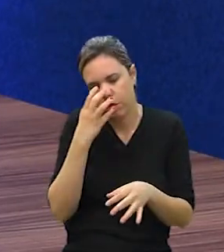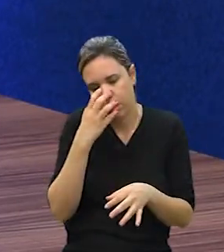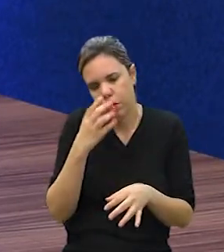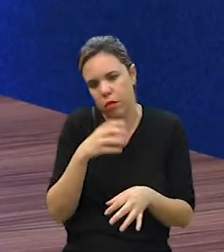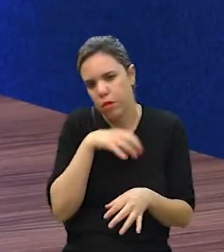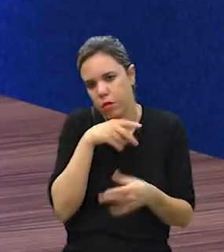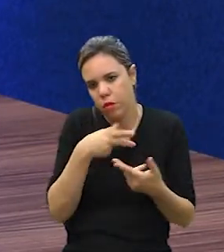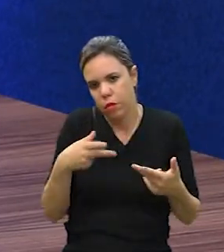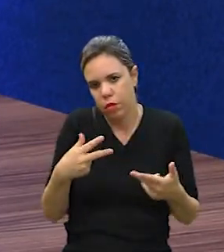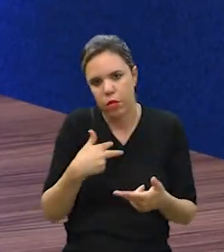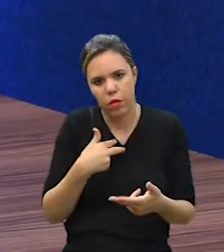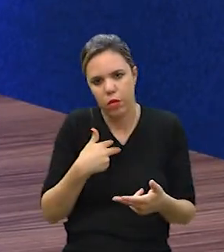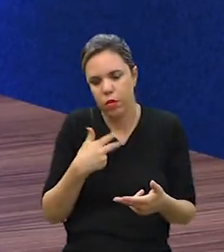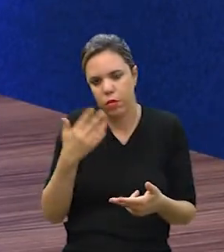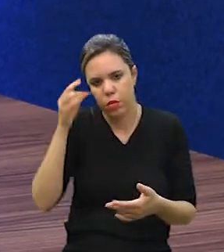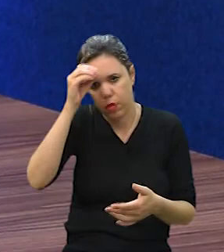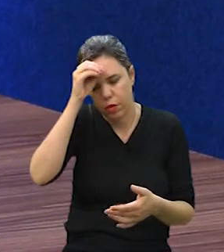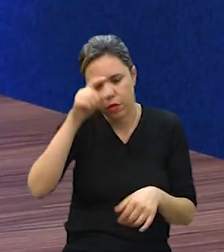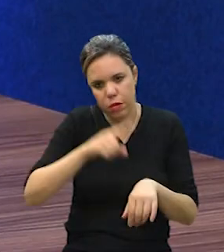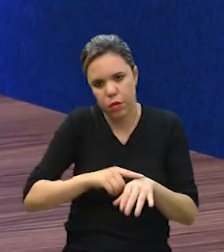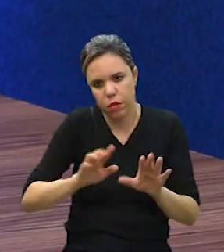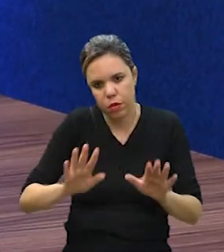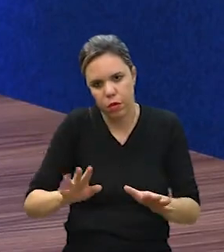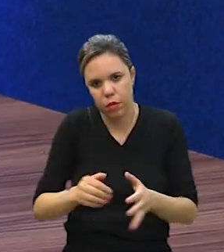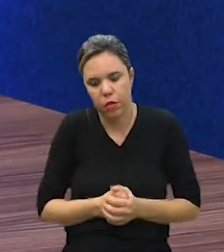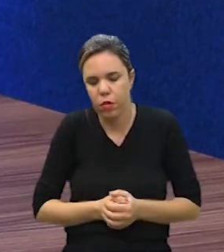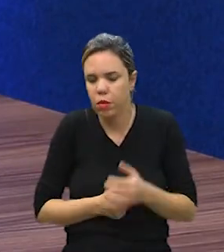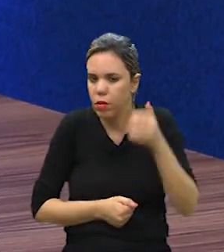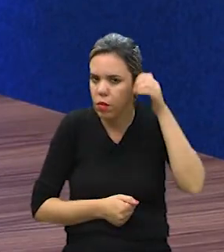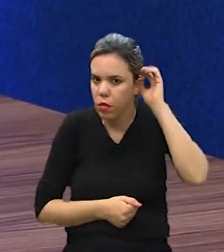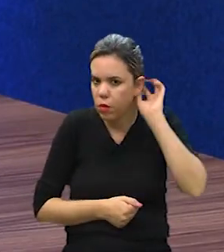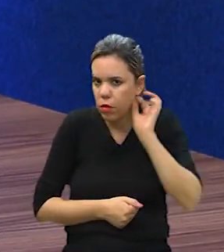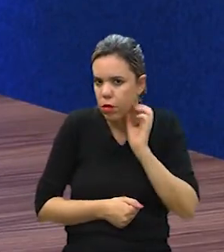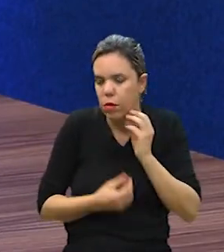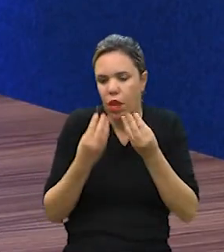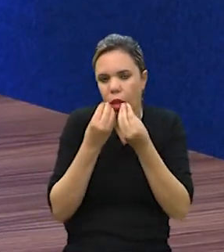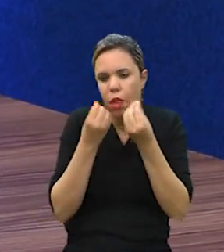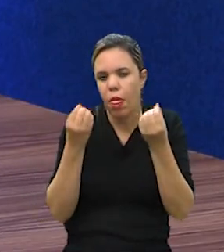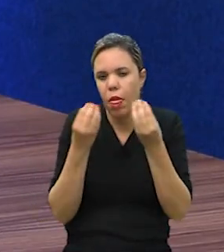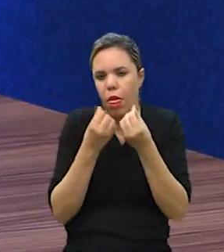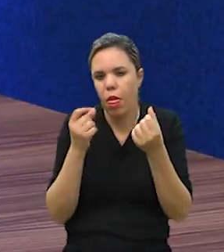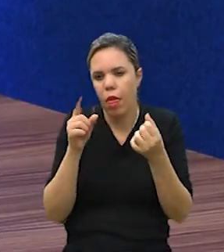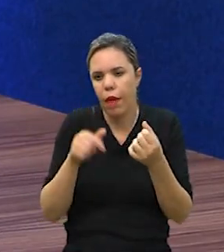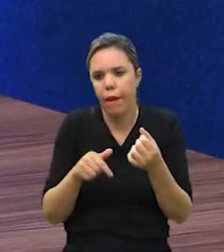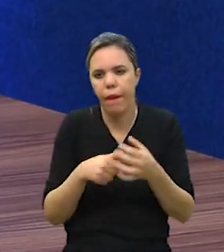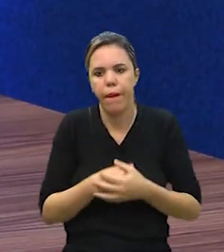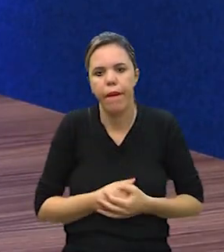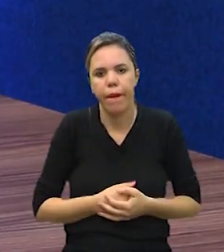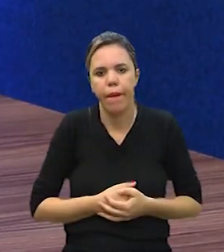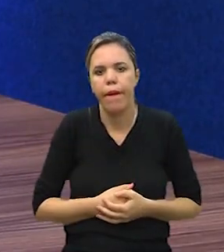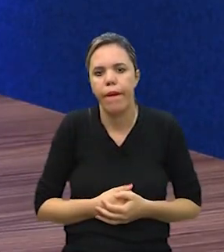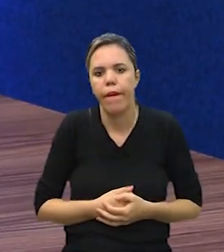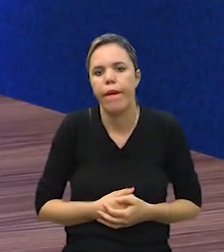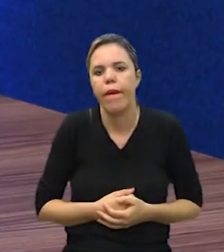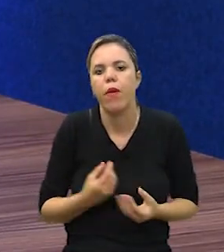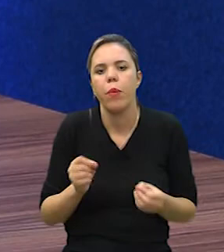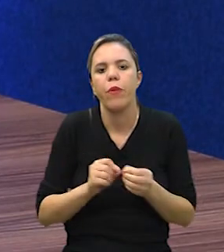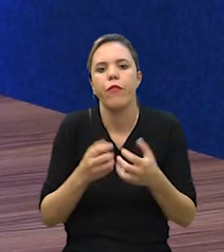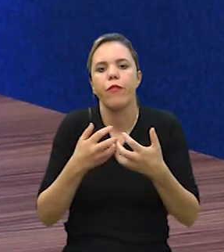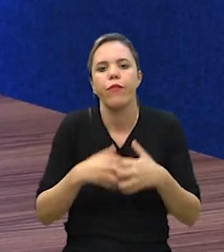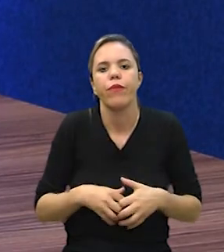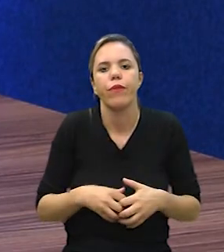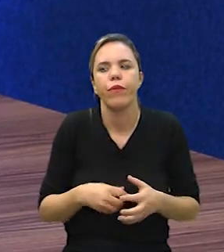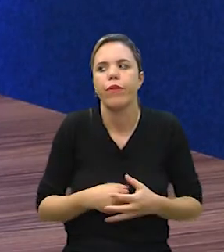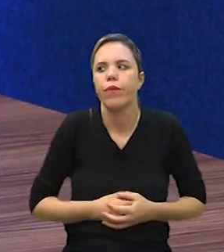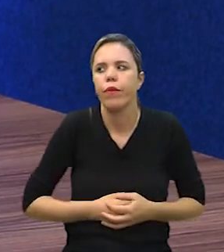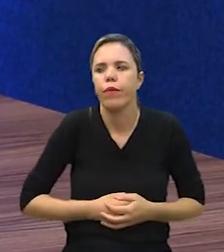cachorrinhos não podem saber nesse momento, mas sabores, isso, como que